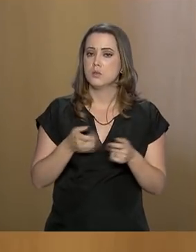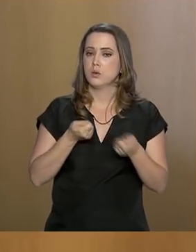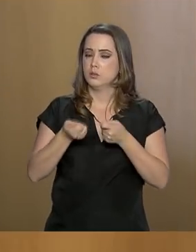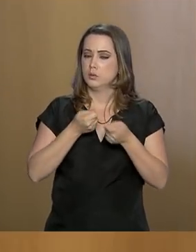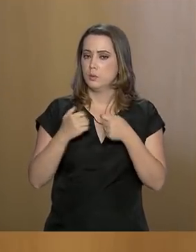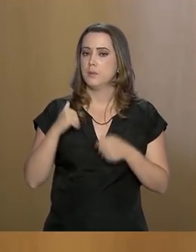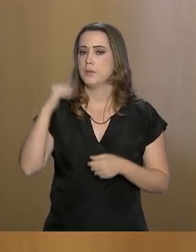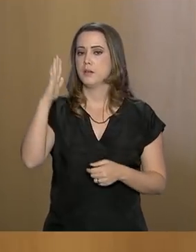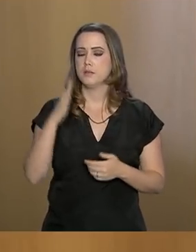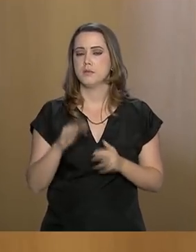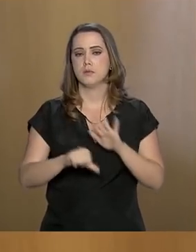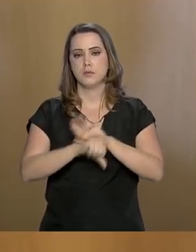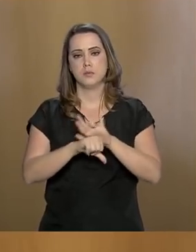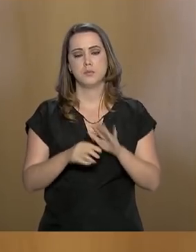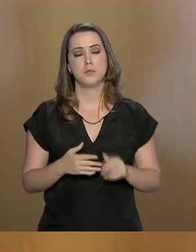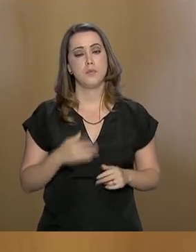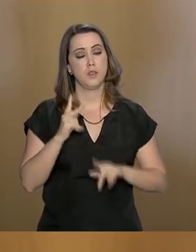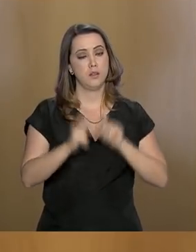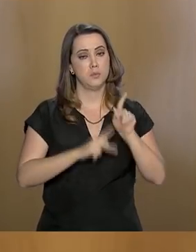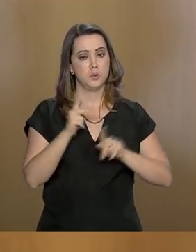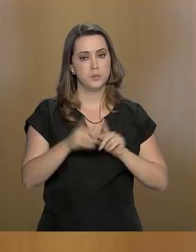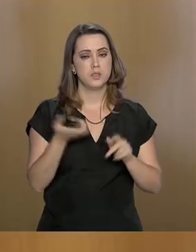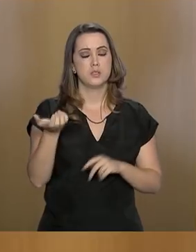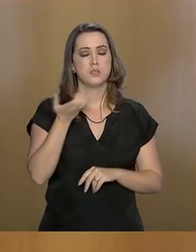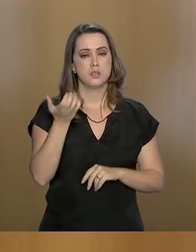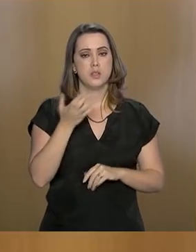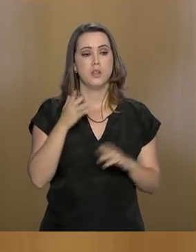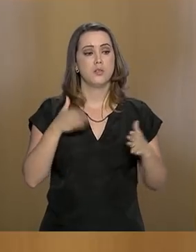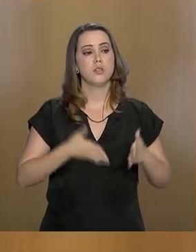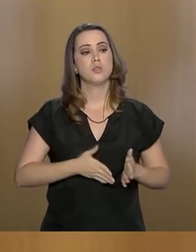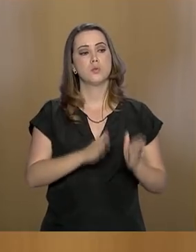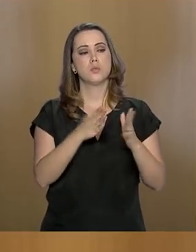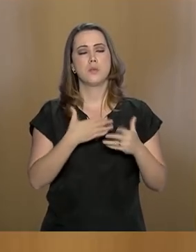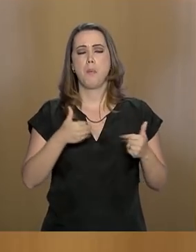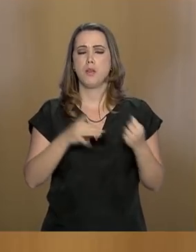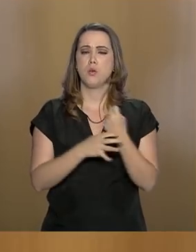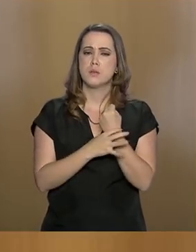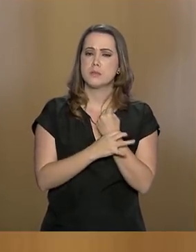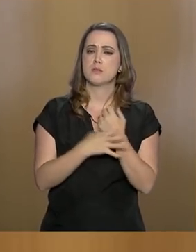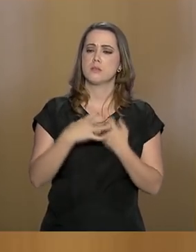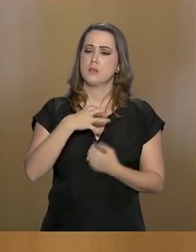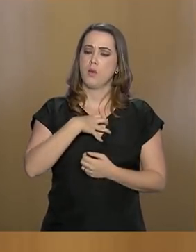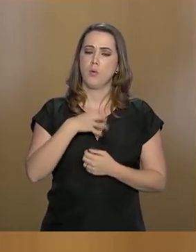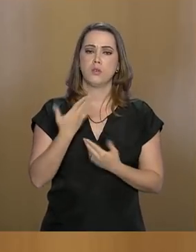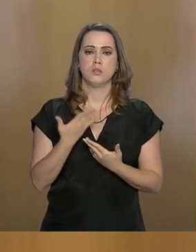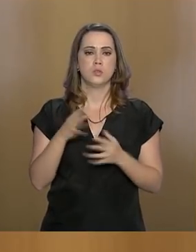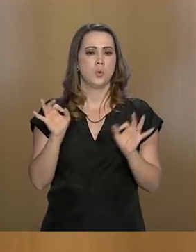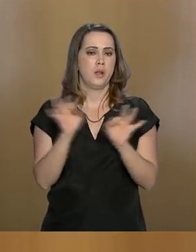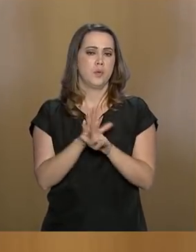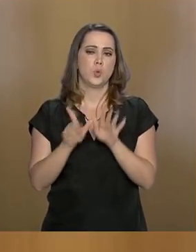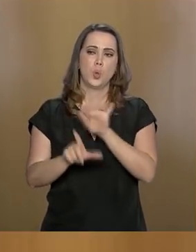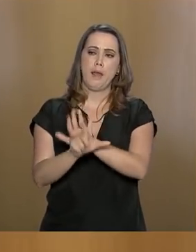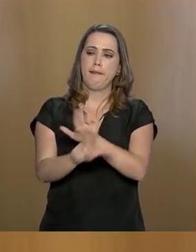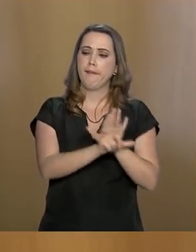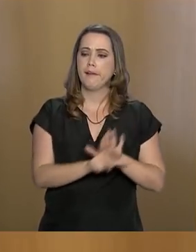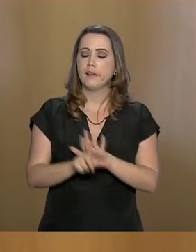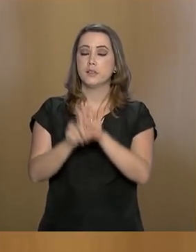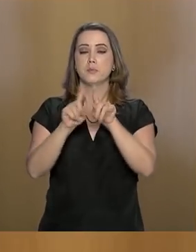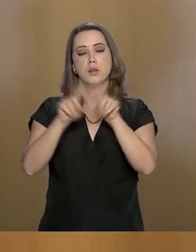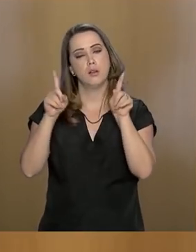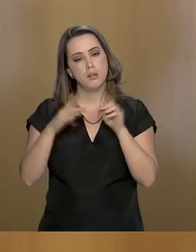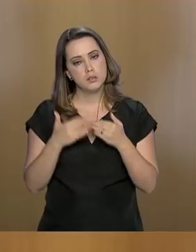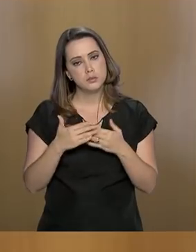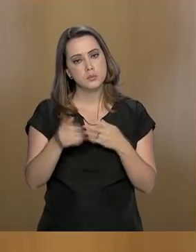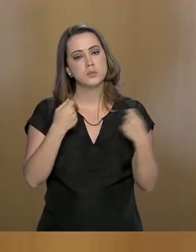rigoroso com esse tipo de crime. A população quer que as ruas fiquem mais seguras, não se resolve tudo pela lei, mas parte